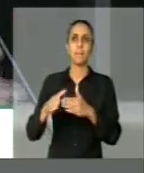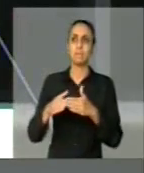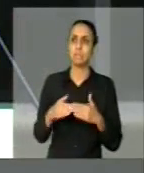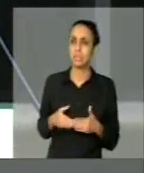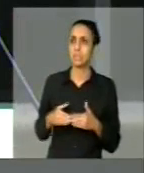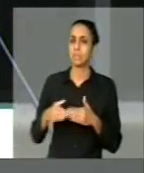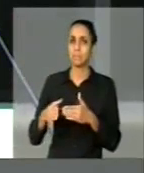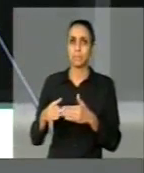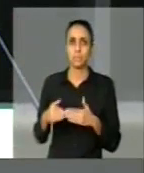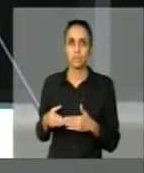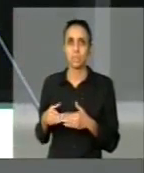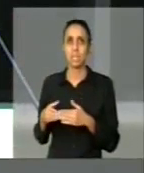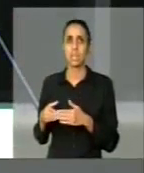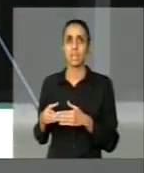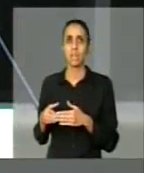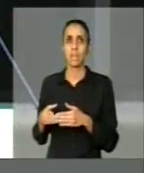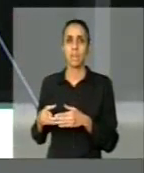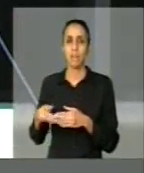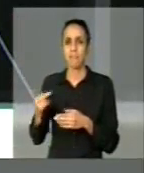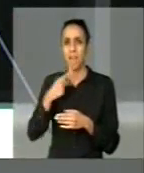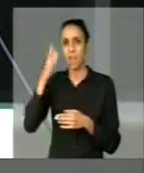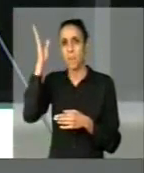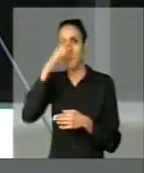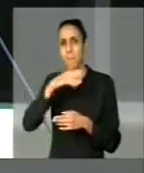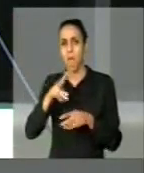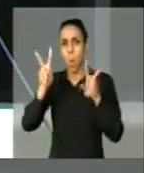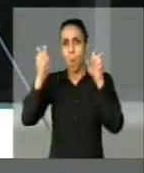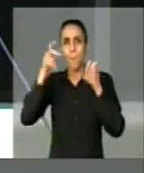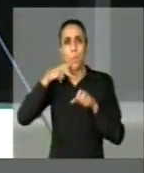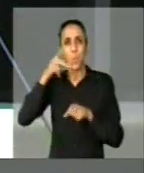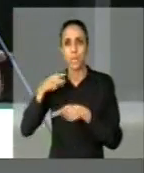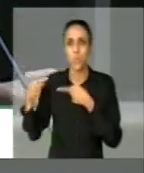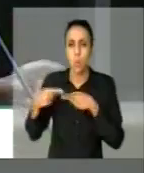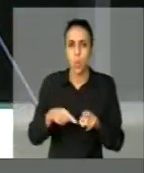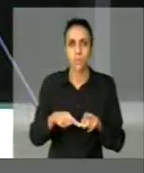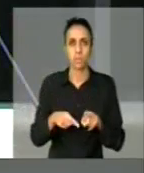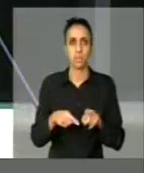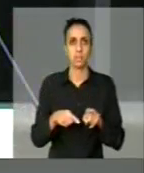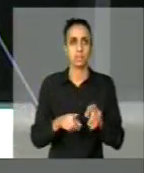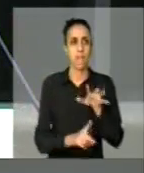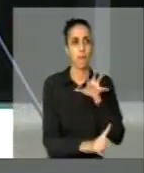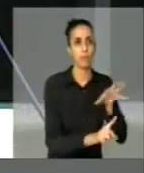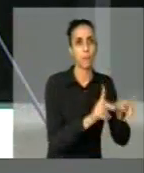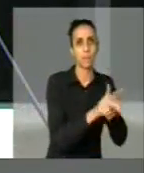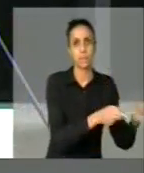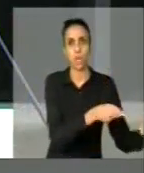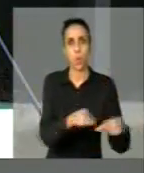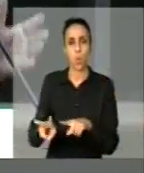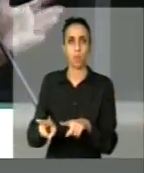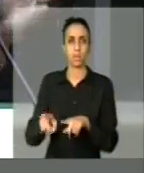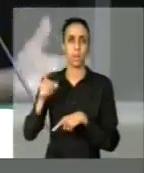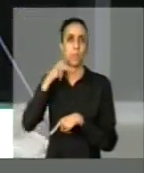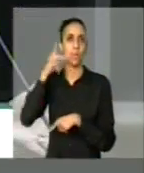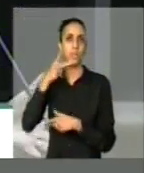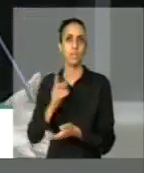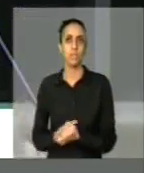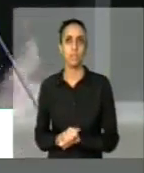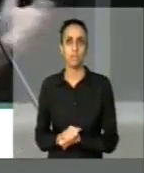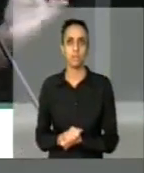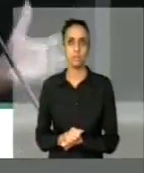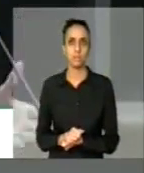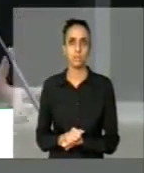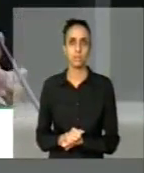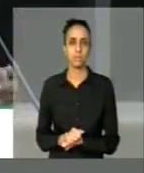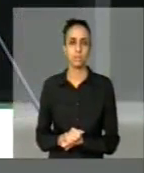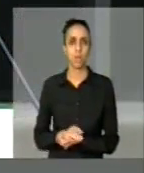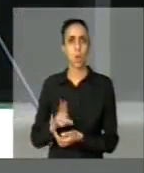Lamentavelmente, os três procuradores que atuam, no caso Lava Jato, usam a mídia e